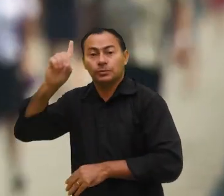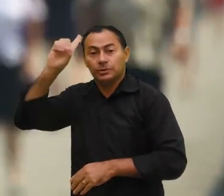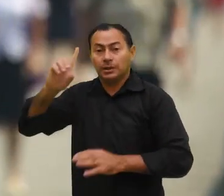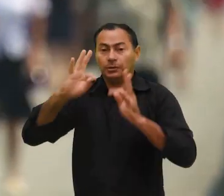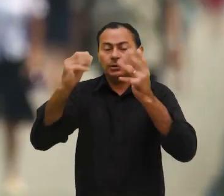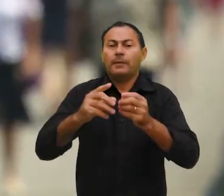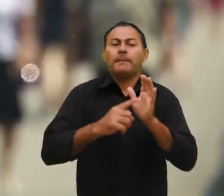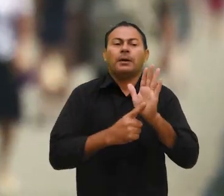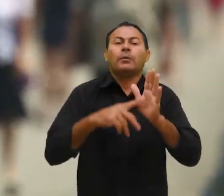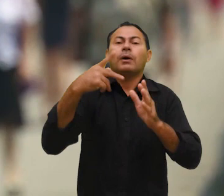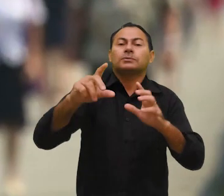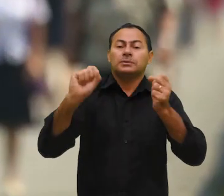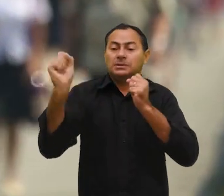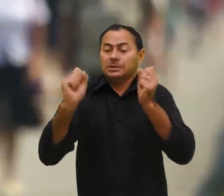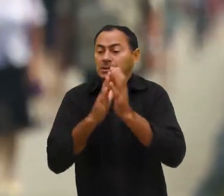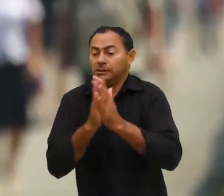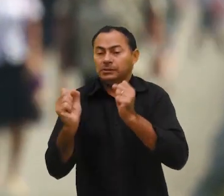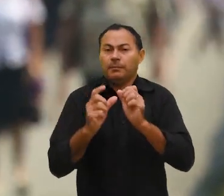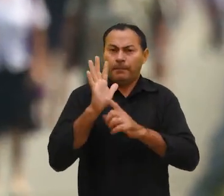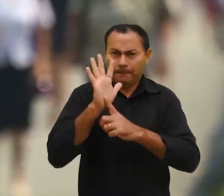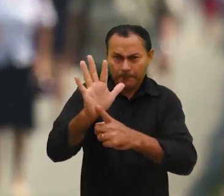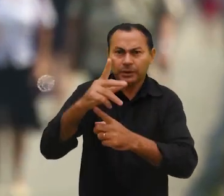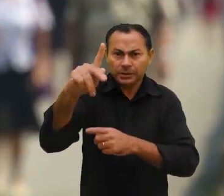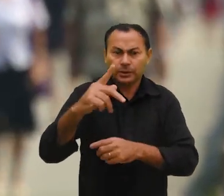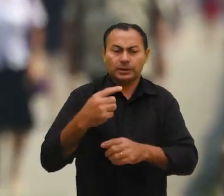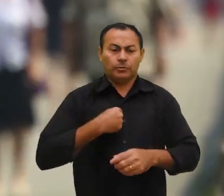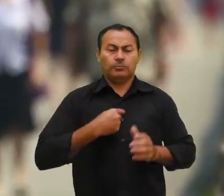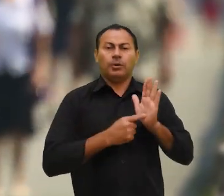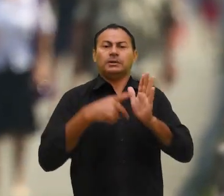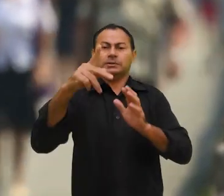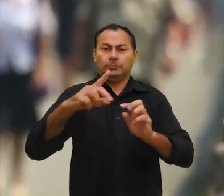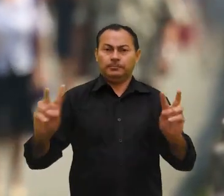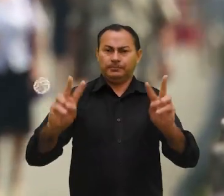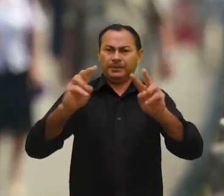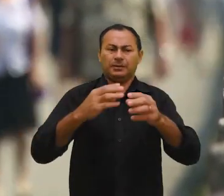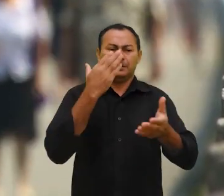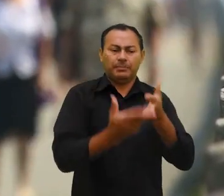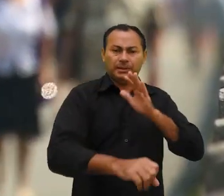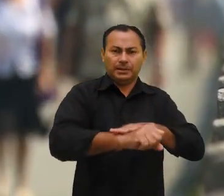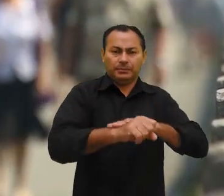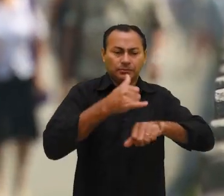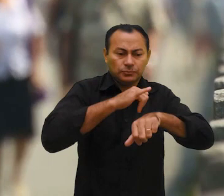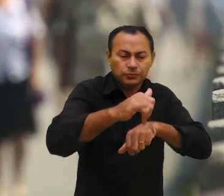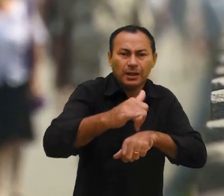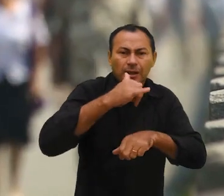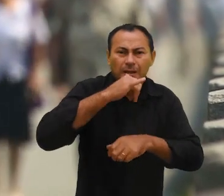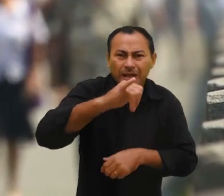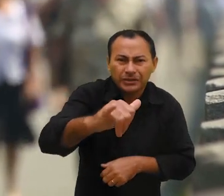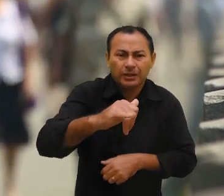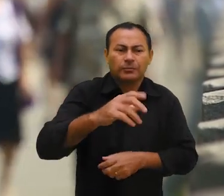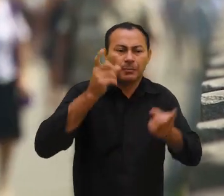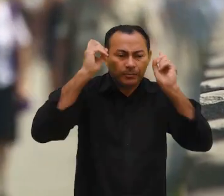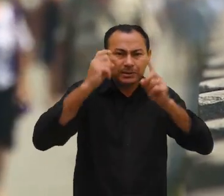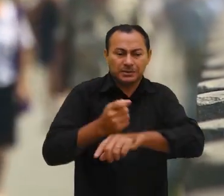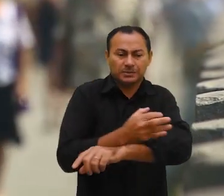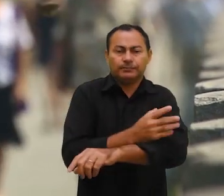Mostre suas ansiedades e preocupações e eu mostro quais são os seus valores. Se você gasta muito tempo, energia e emoção com preocupações,